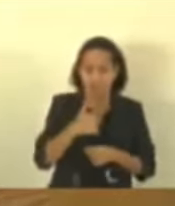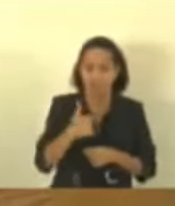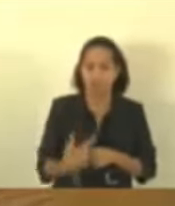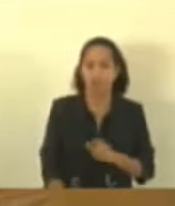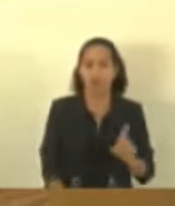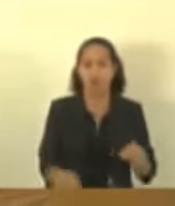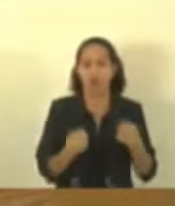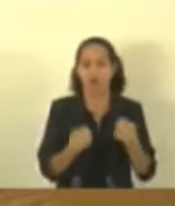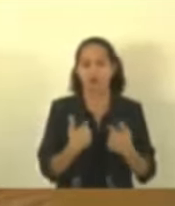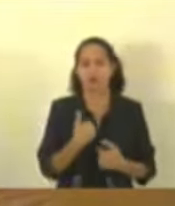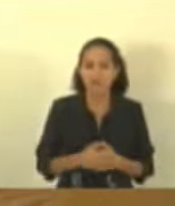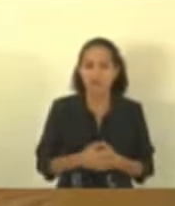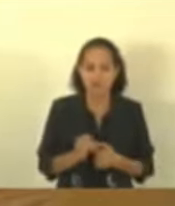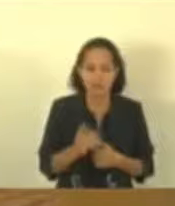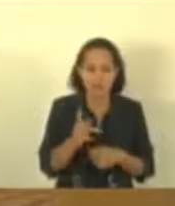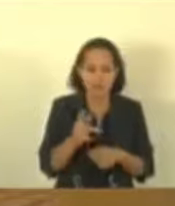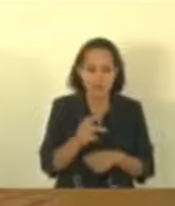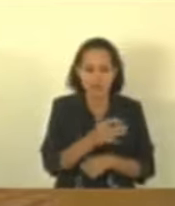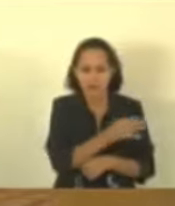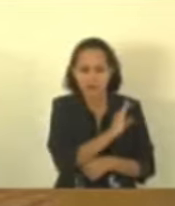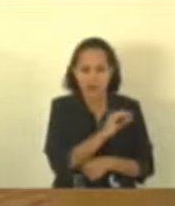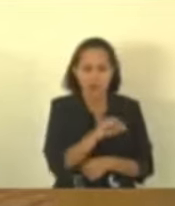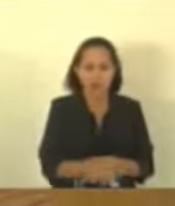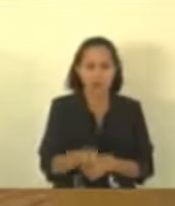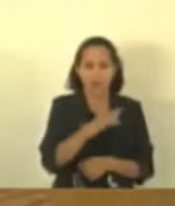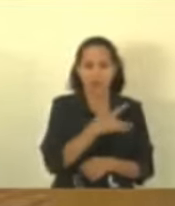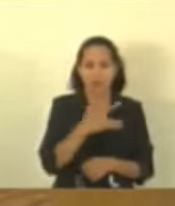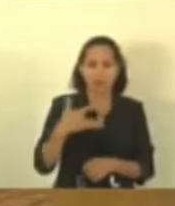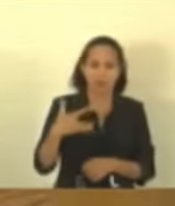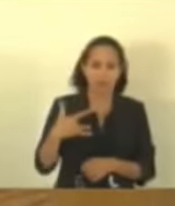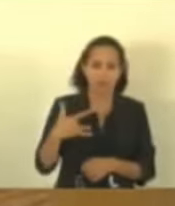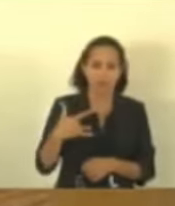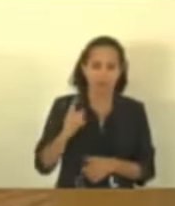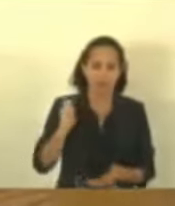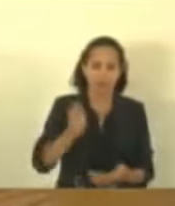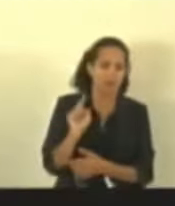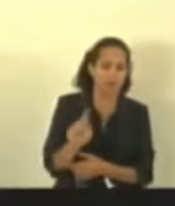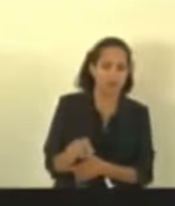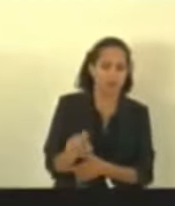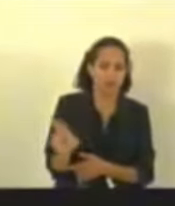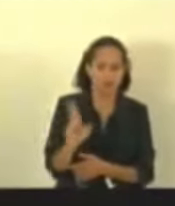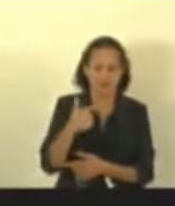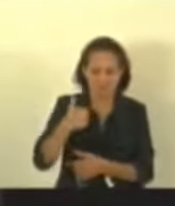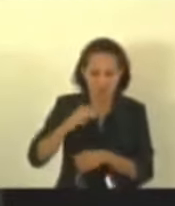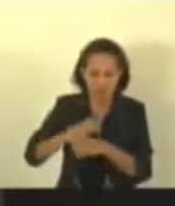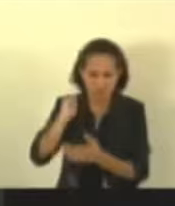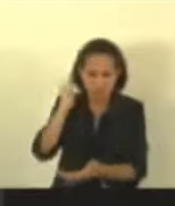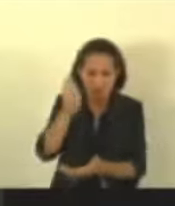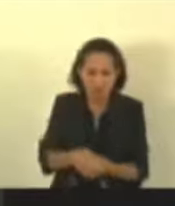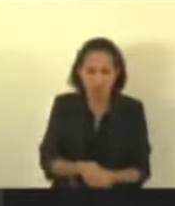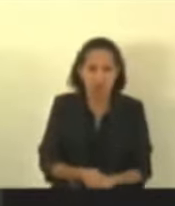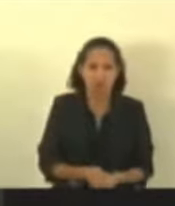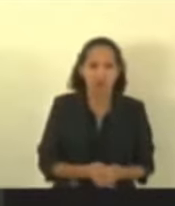Caso ele fiscalize algum ambiente público de saúde, eu tenho que pagar 500 mil reais. Prefeito, eu não